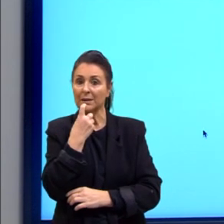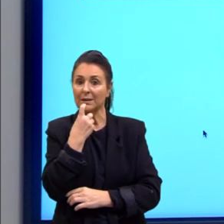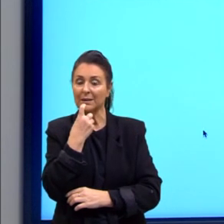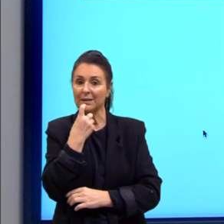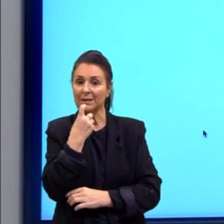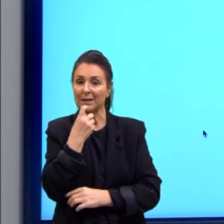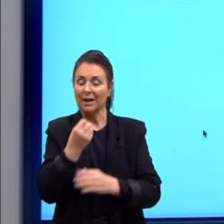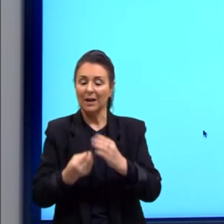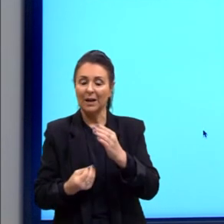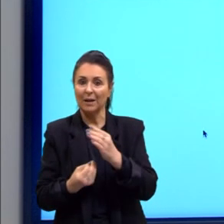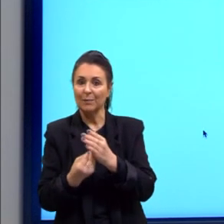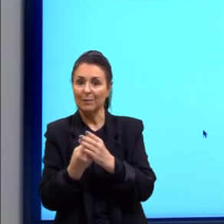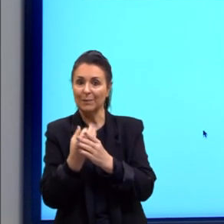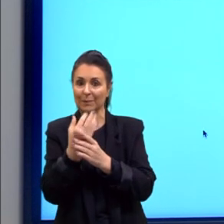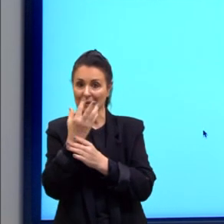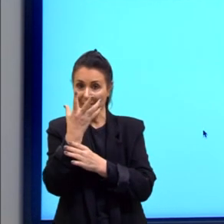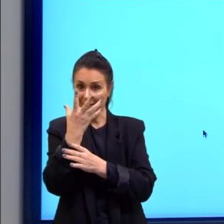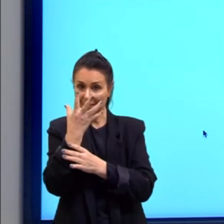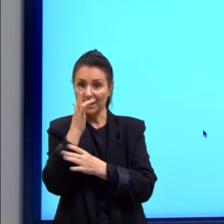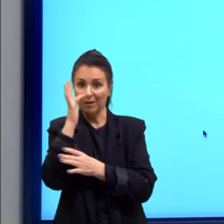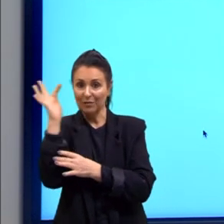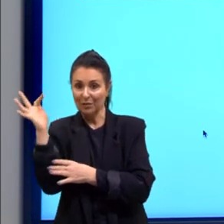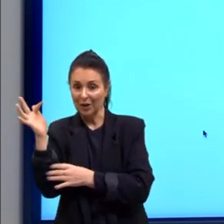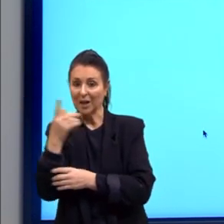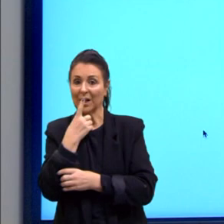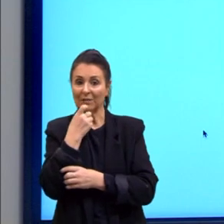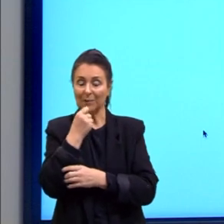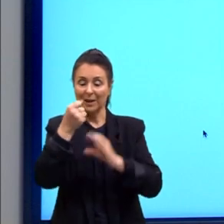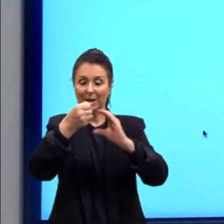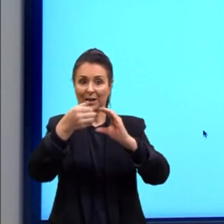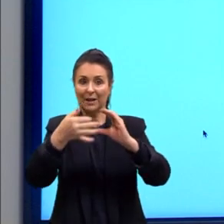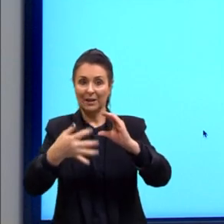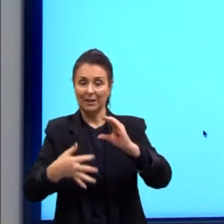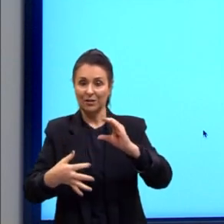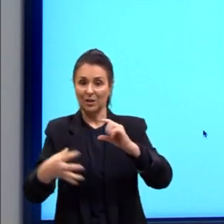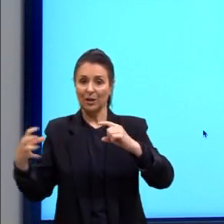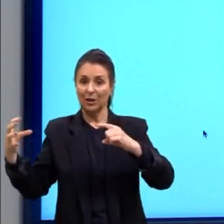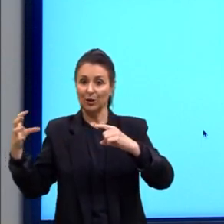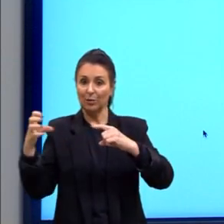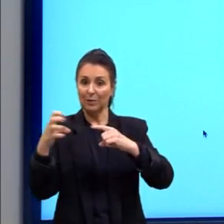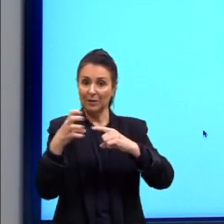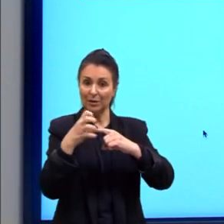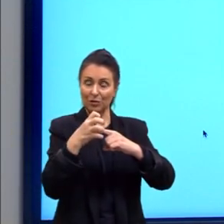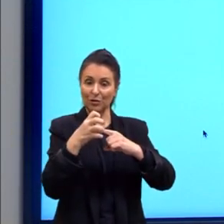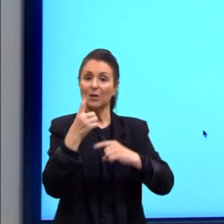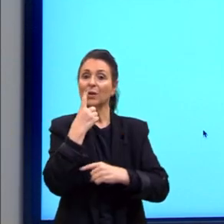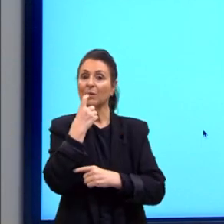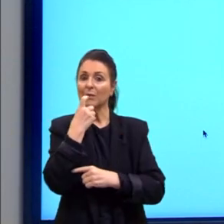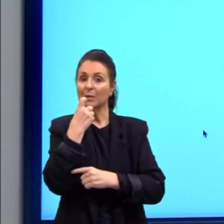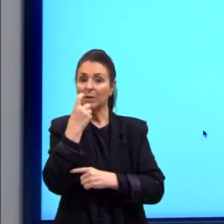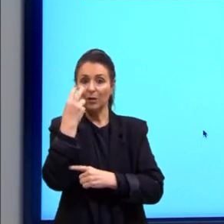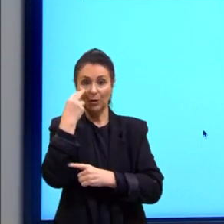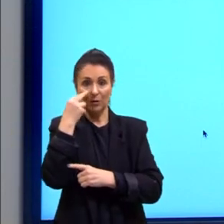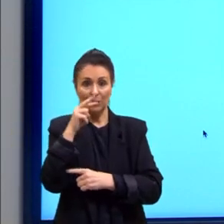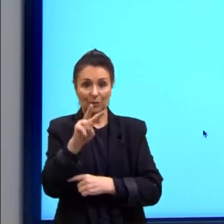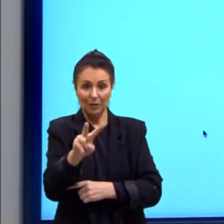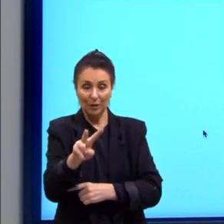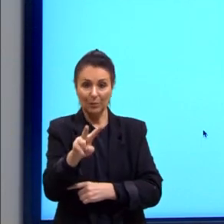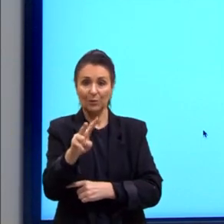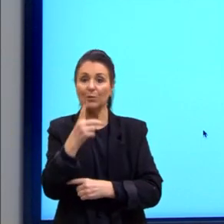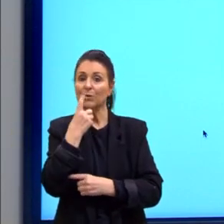a planta, a flor vermelha. Então, a característica dominante é o vermelho. Então, nós vemos o vermelho no